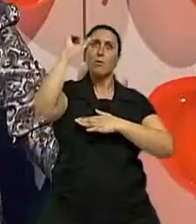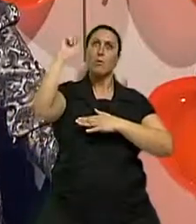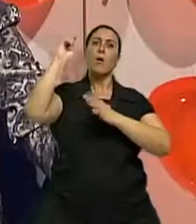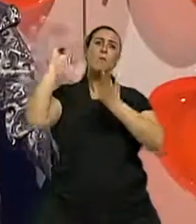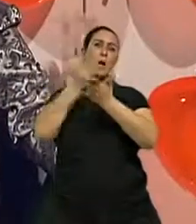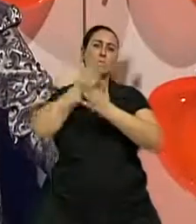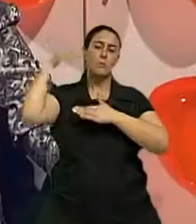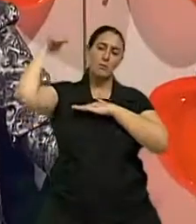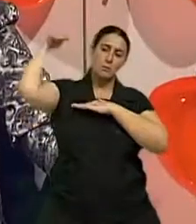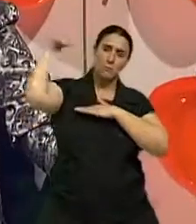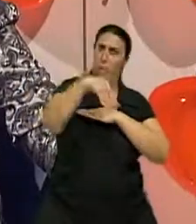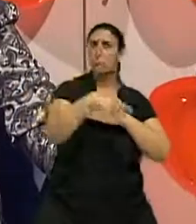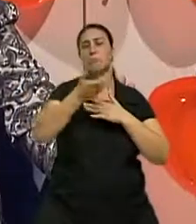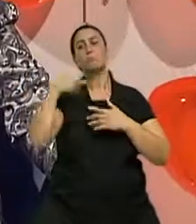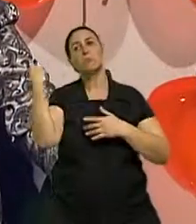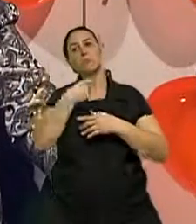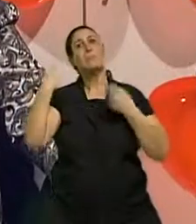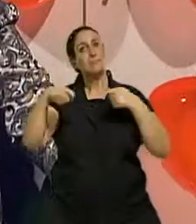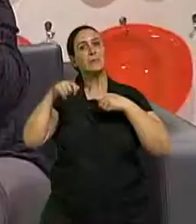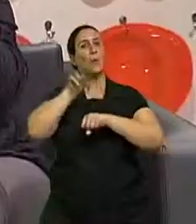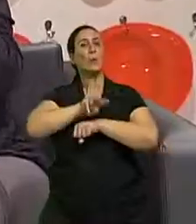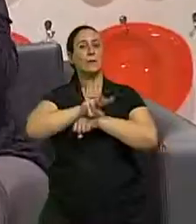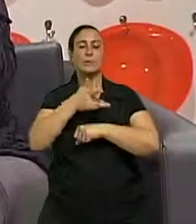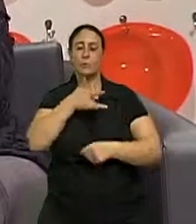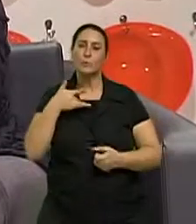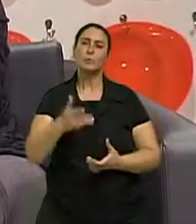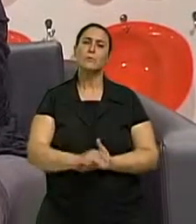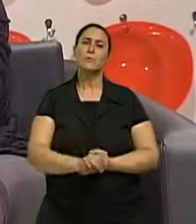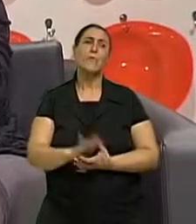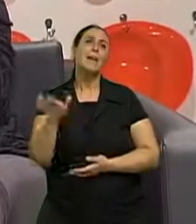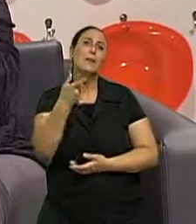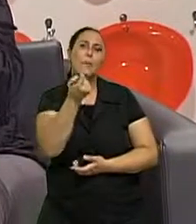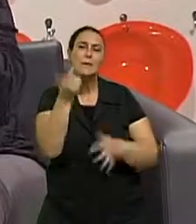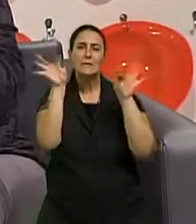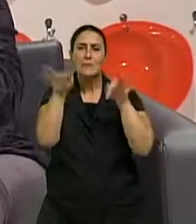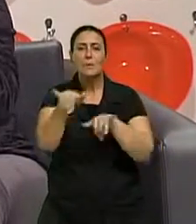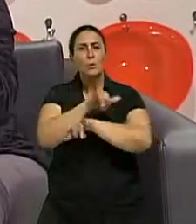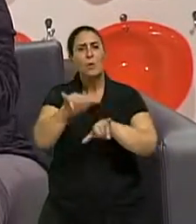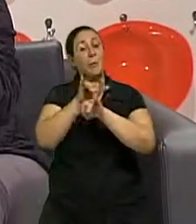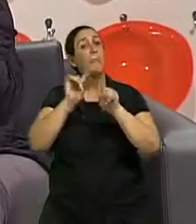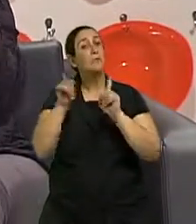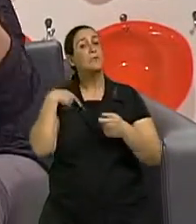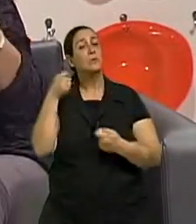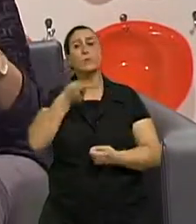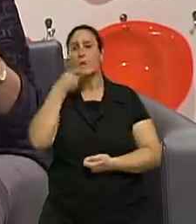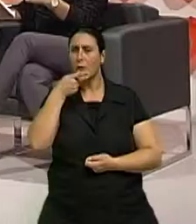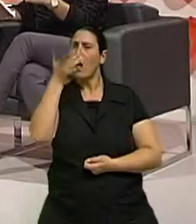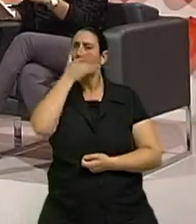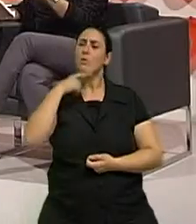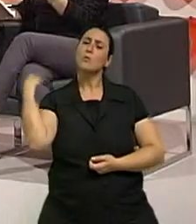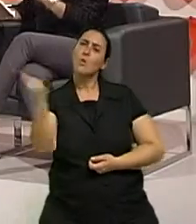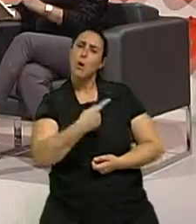gradual, sem maiores prejuízos. Doutora, nós estamos quase no final do programa, mas eu não posso deixar de falar em nós,